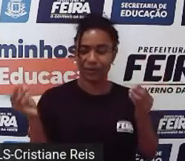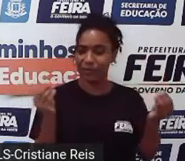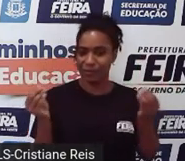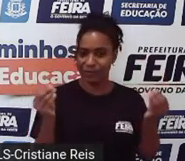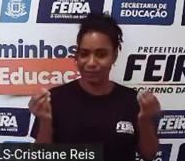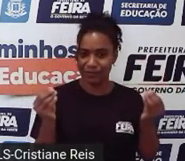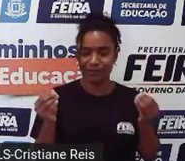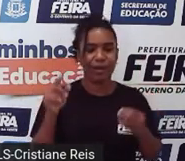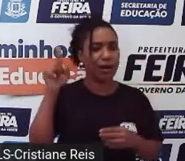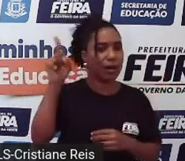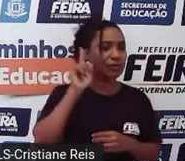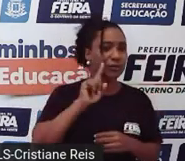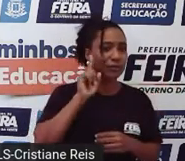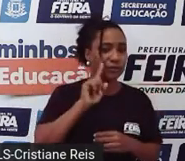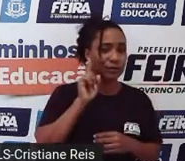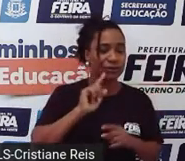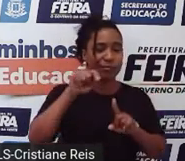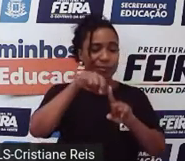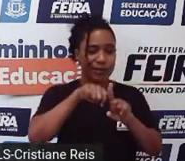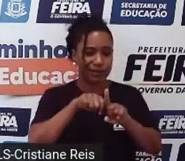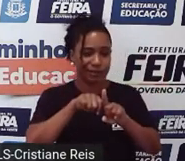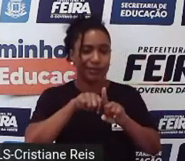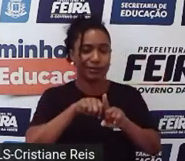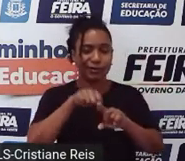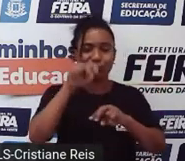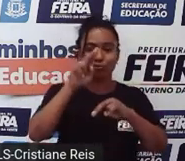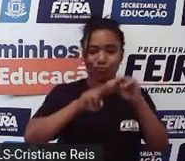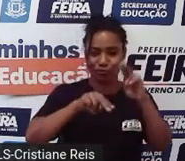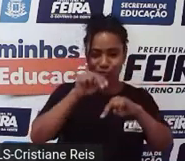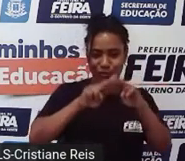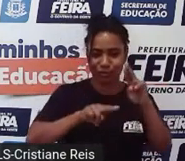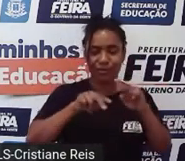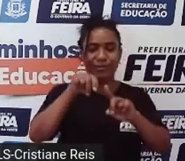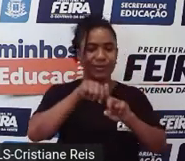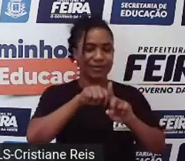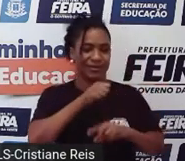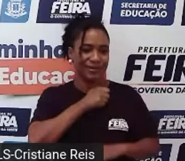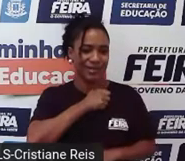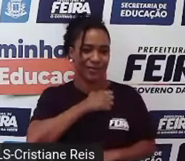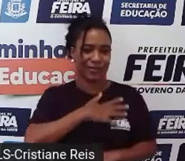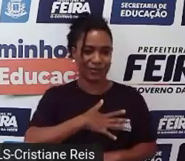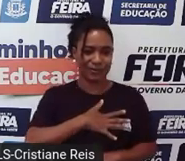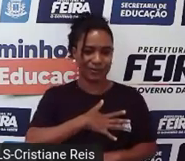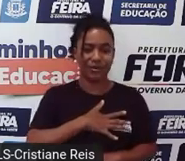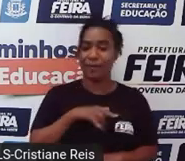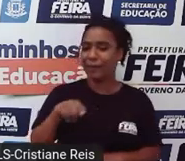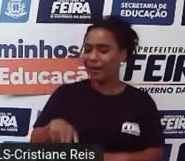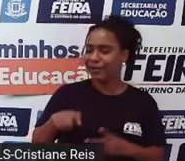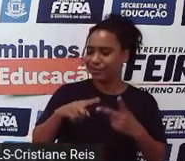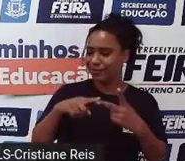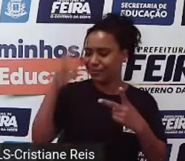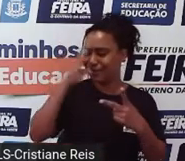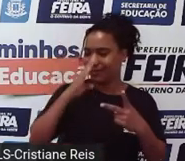nos meses de junho e agosto. Já no Brasil, dezembro a março.